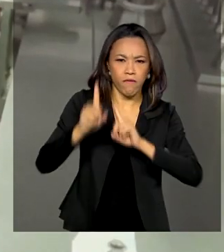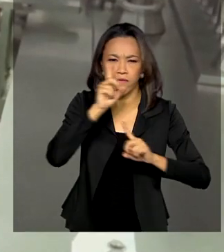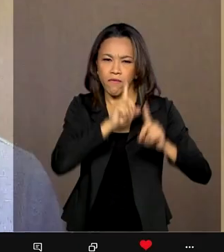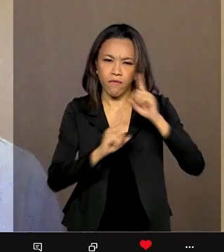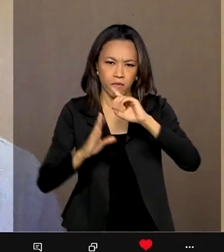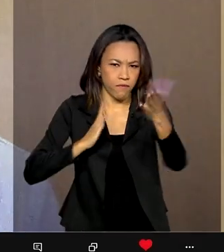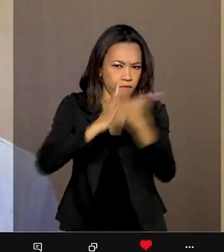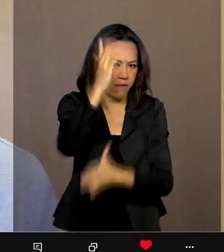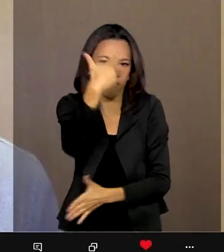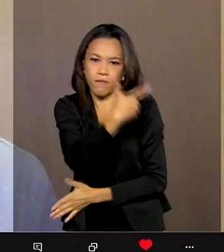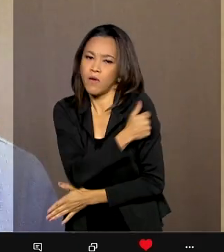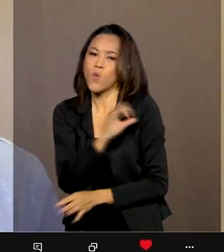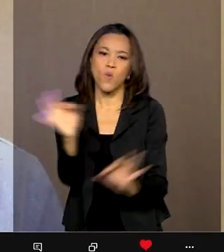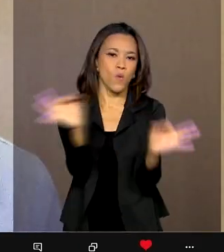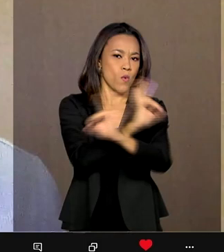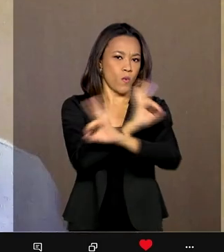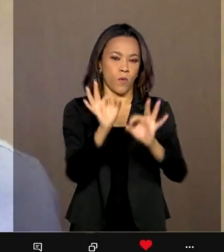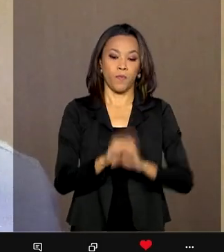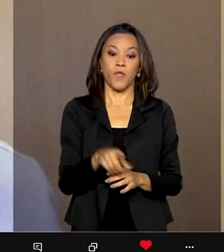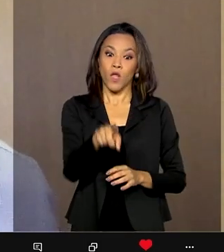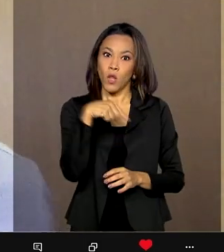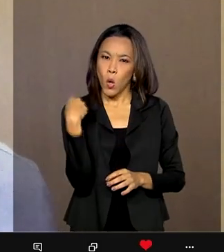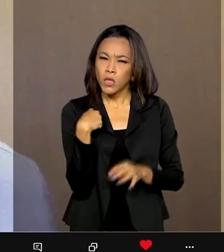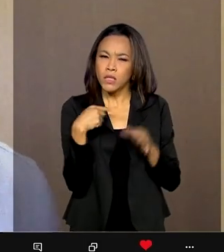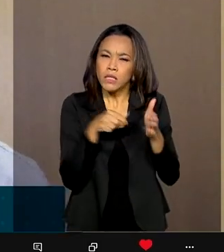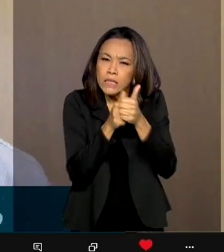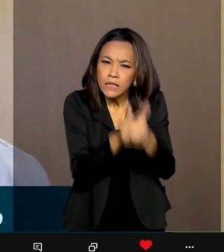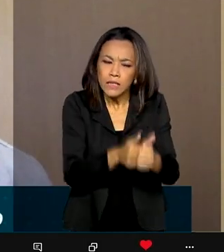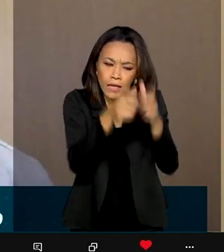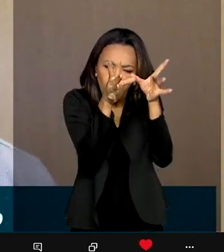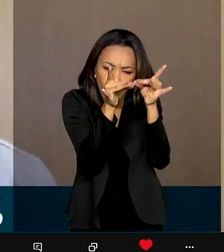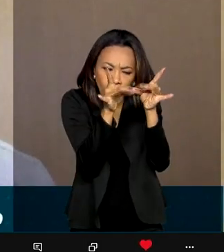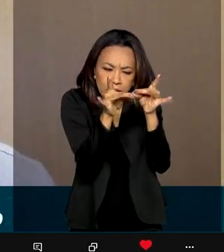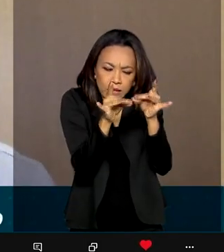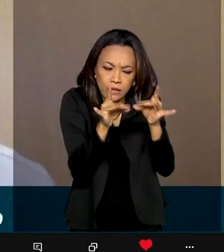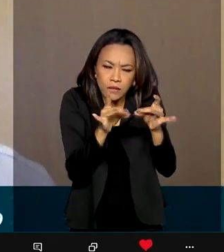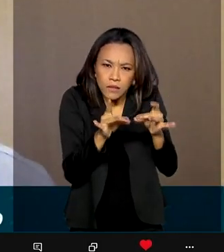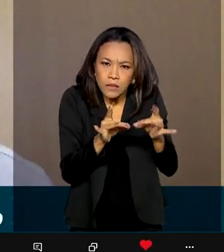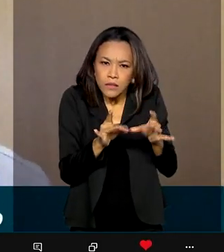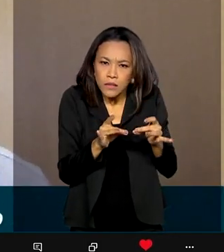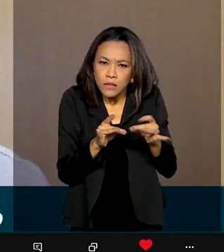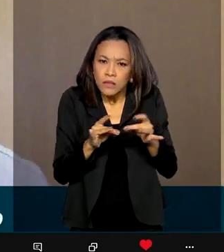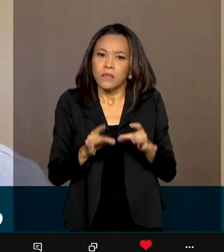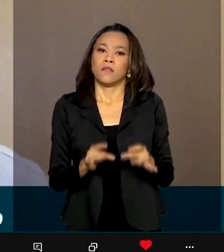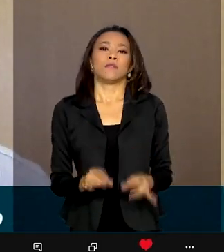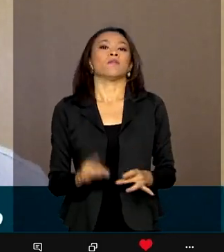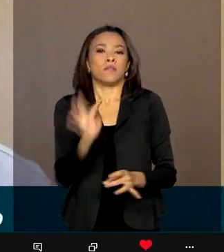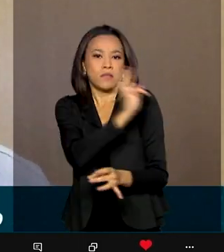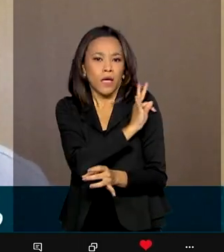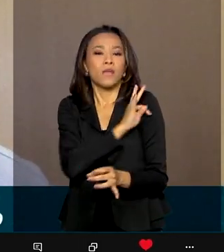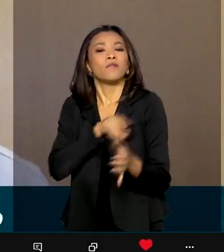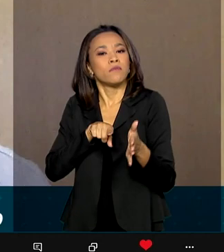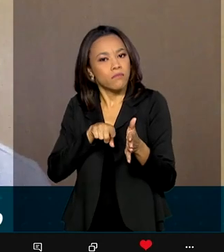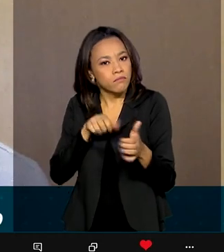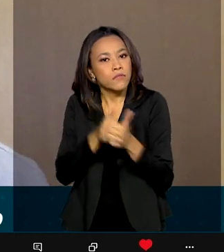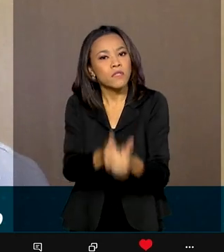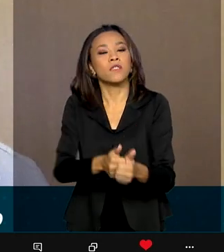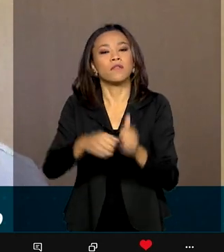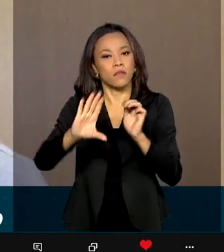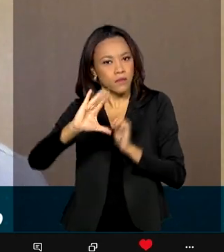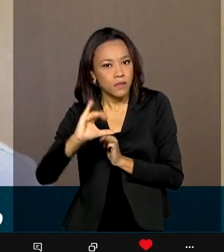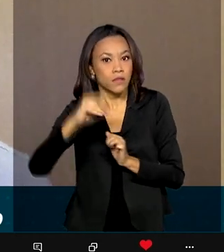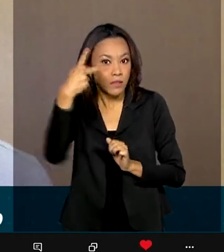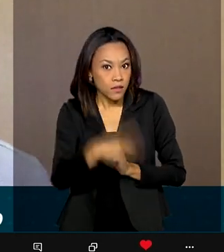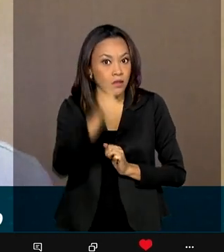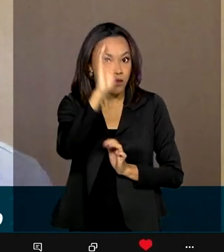vacinas. A gente não está abrindo mão de nenhum critério técnico e nada do rigor científico que é necessário para aprovar uma vacina aqui no